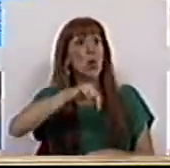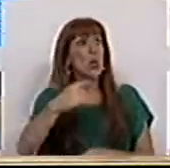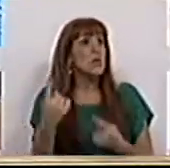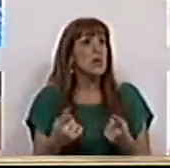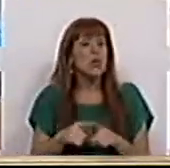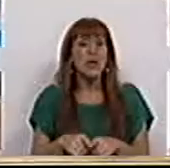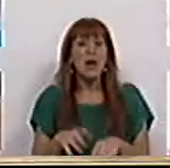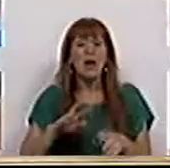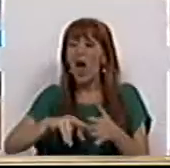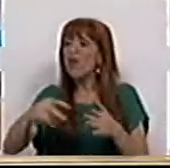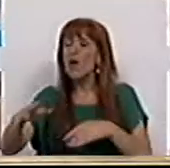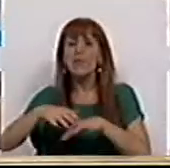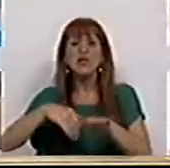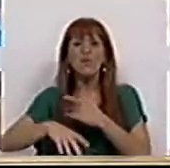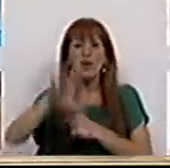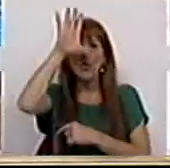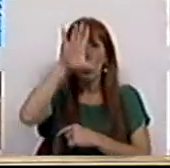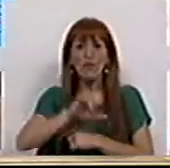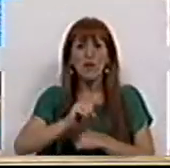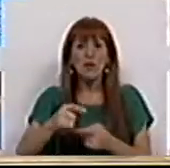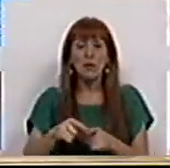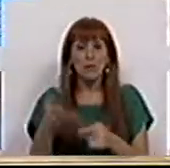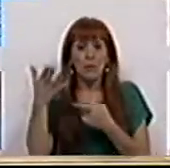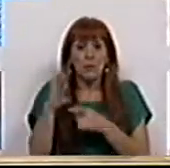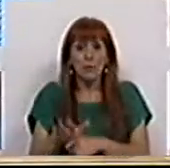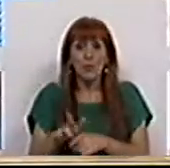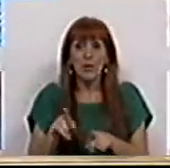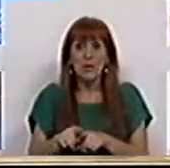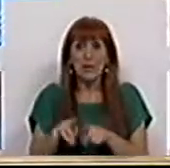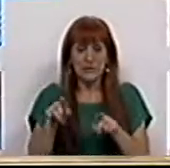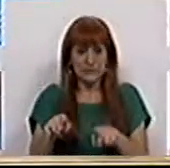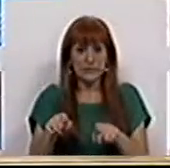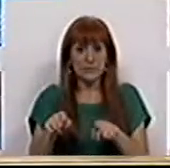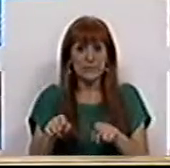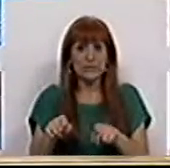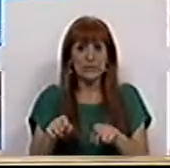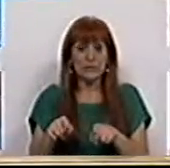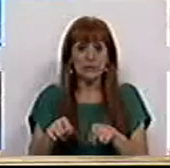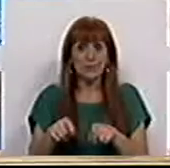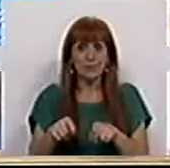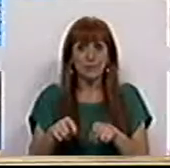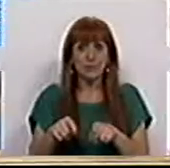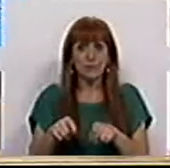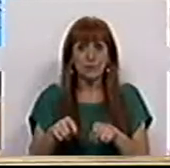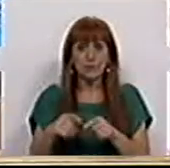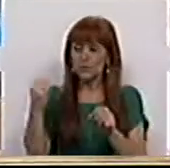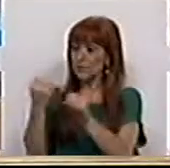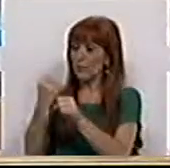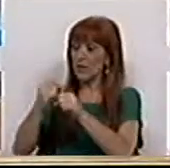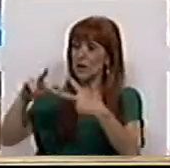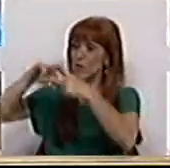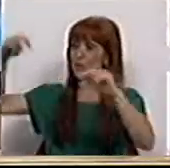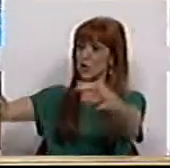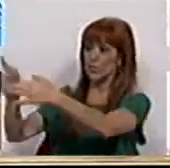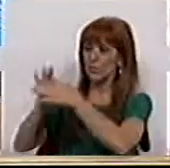e enalteceu as reformas feitas pelo Governo, nomeadamente no que diz respeito às entidades